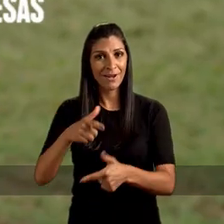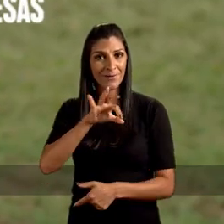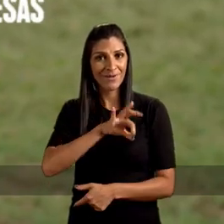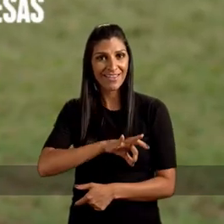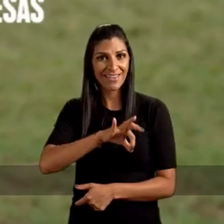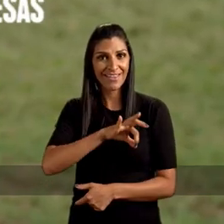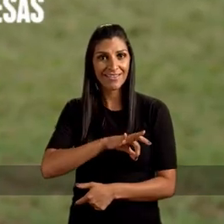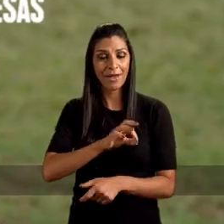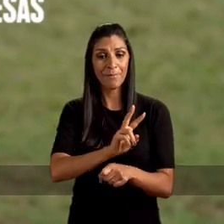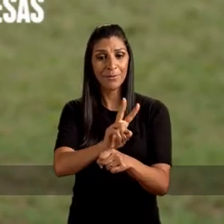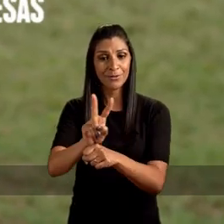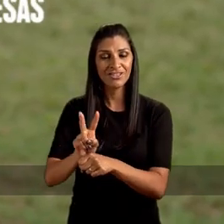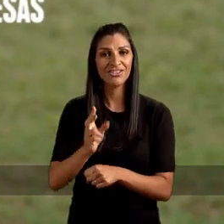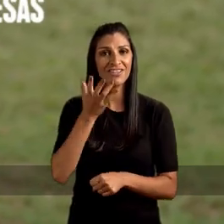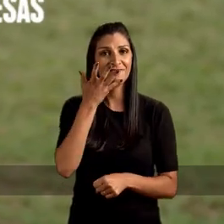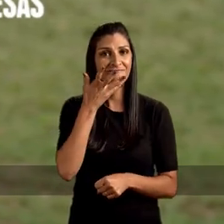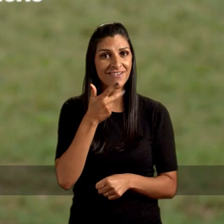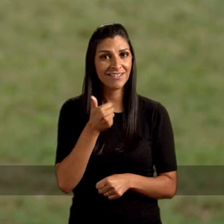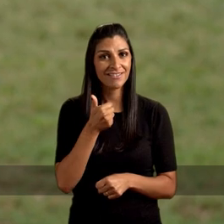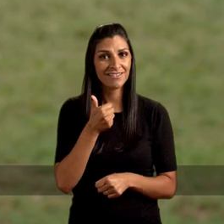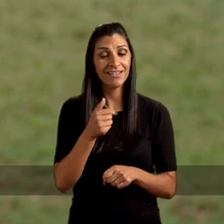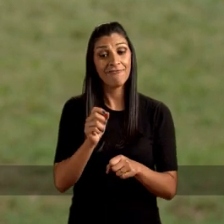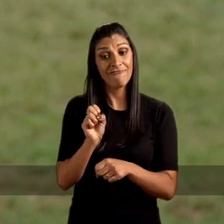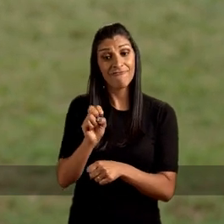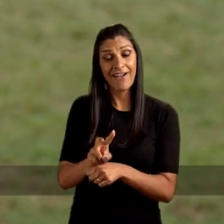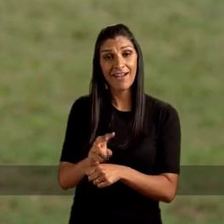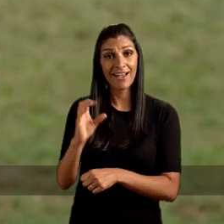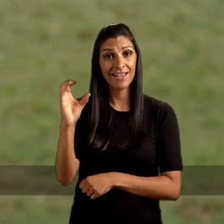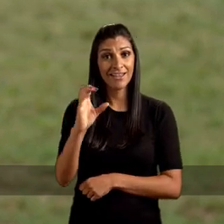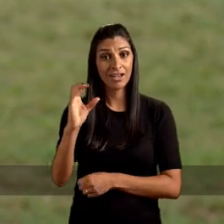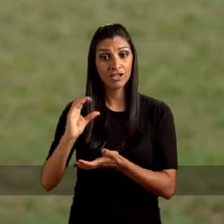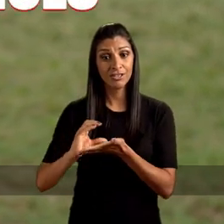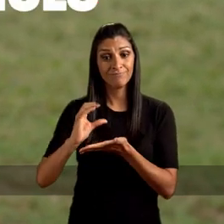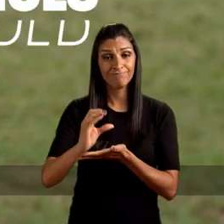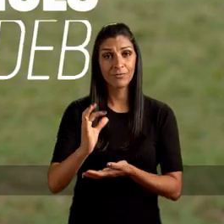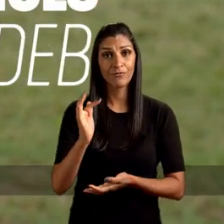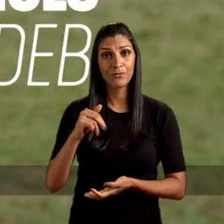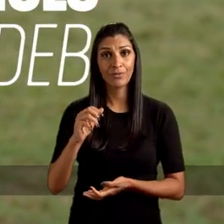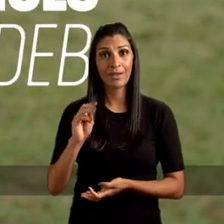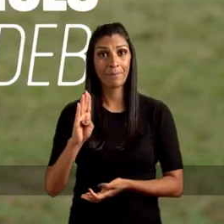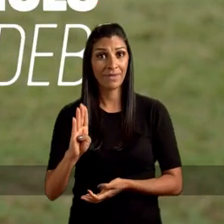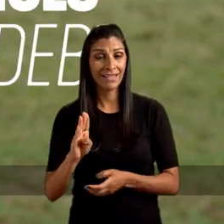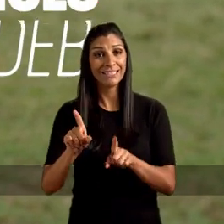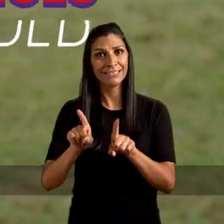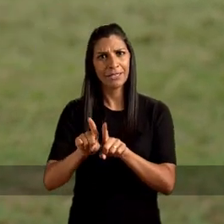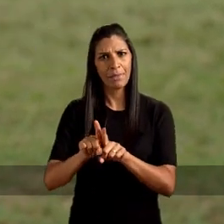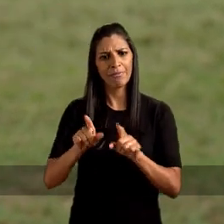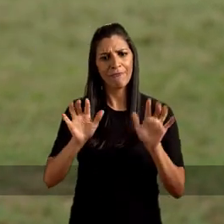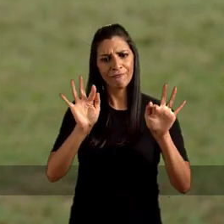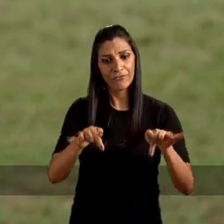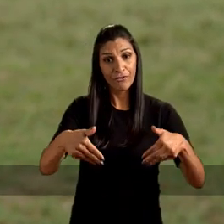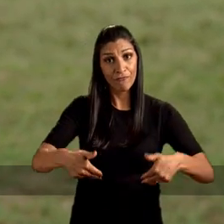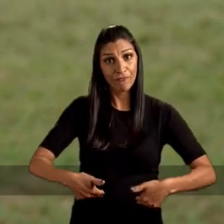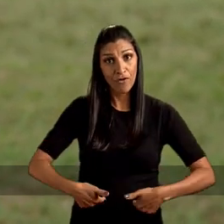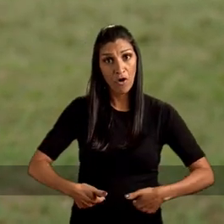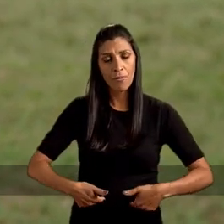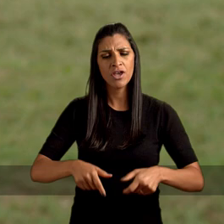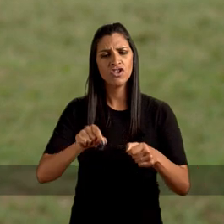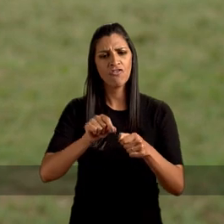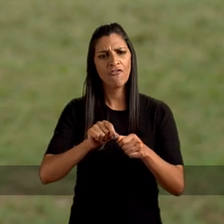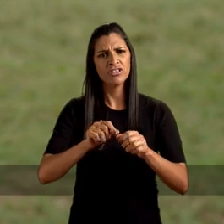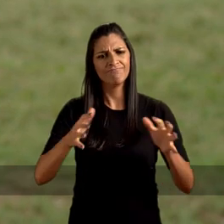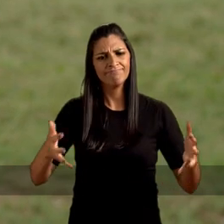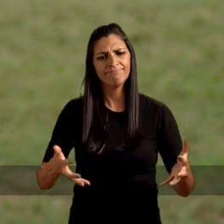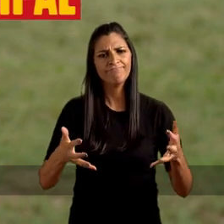gerar emprego e renda. Pra proteger a infância, mais vagas em creches com recursos do novo Fundeb. E pra combater a fome,